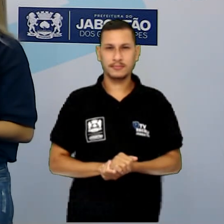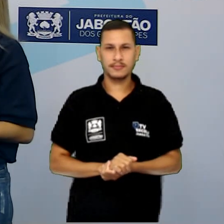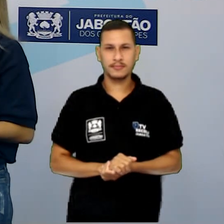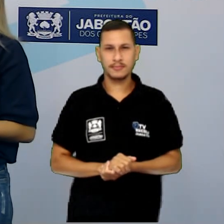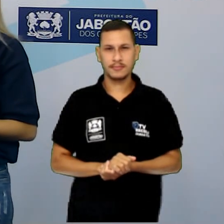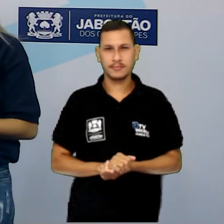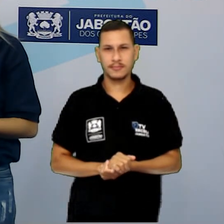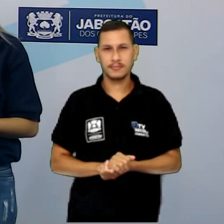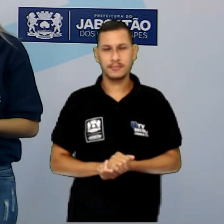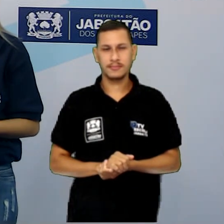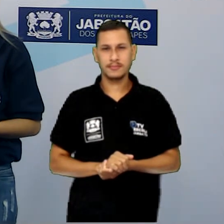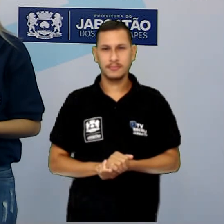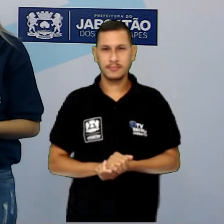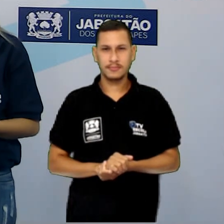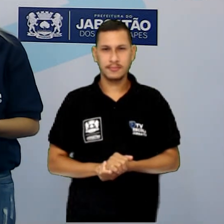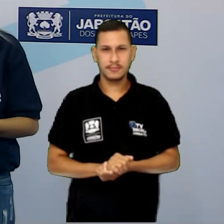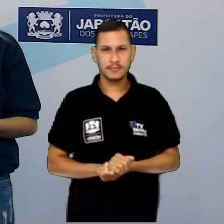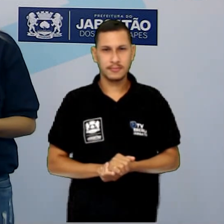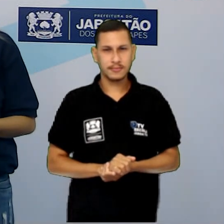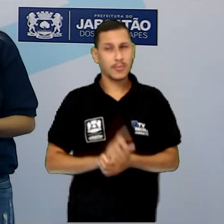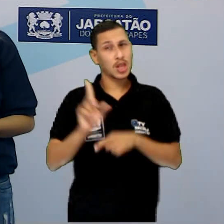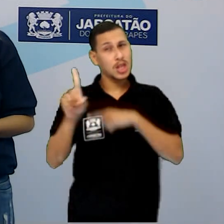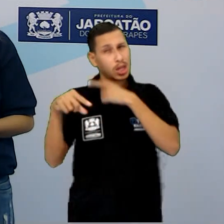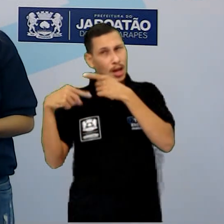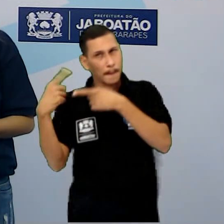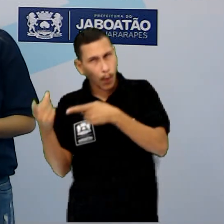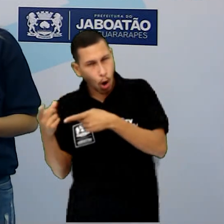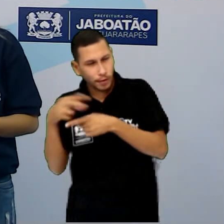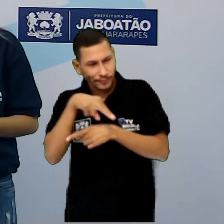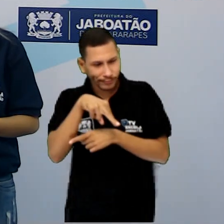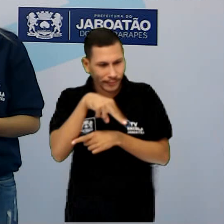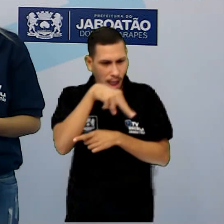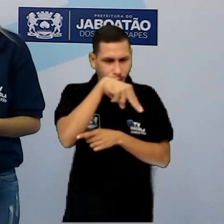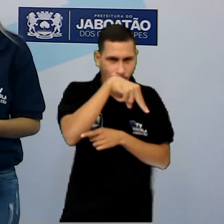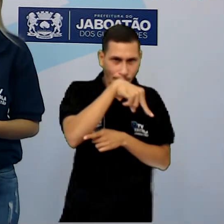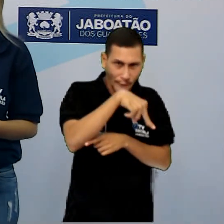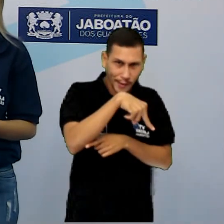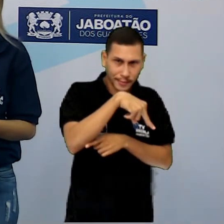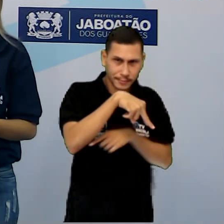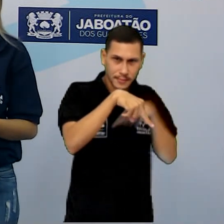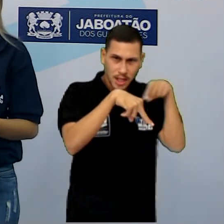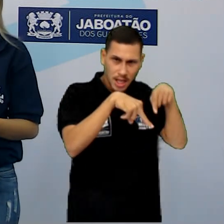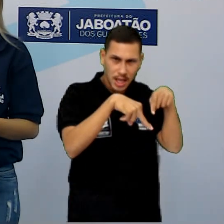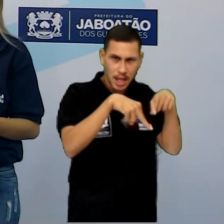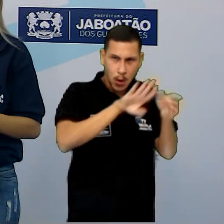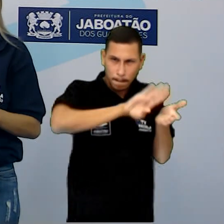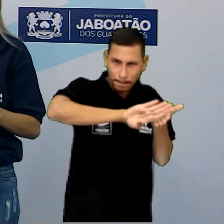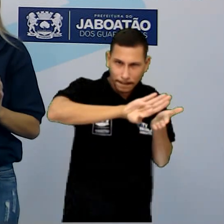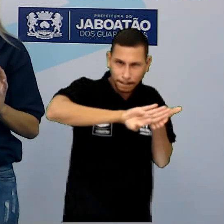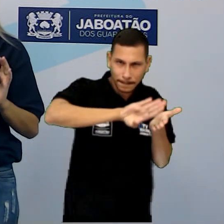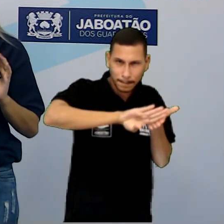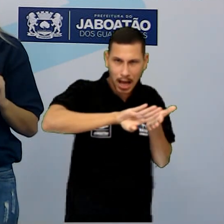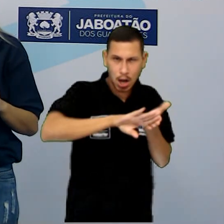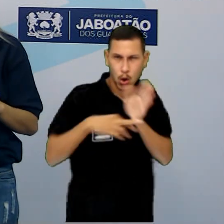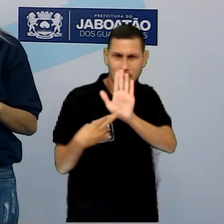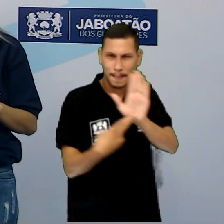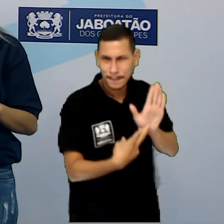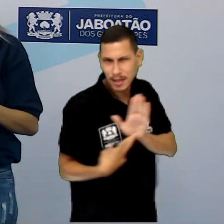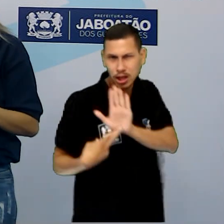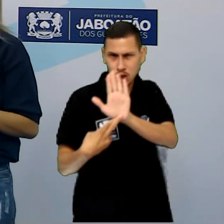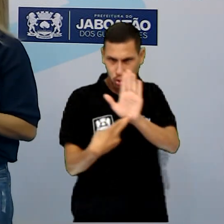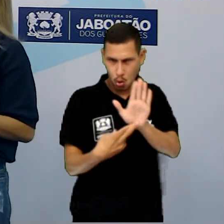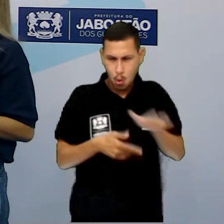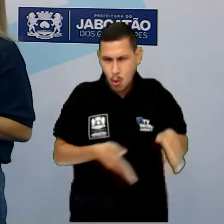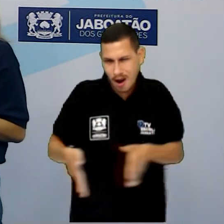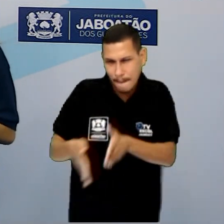seguida, foi até o banco. Ele representou o caminho usando o código de